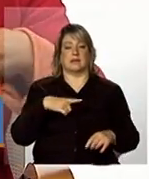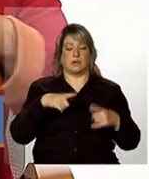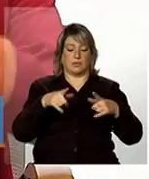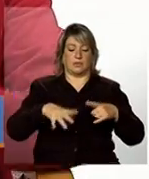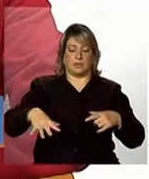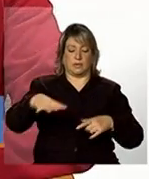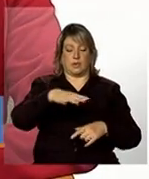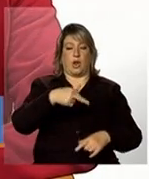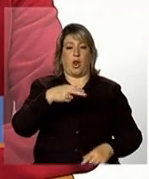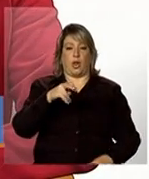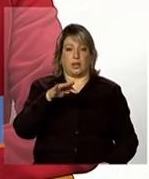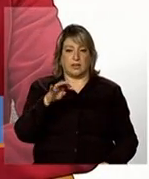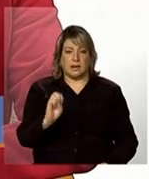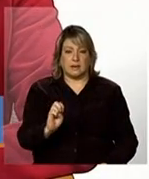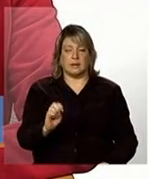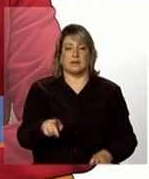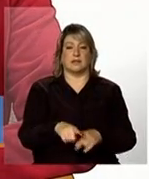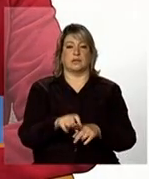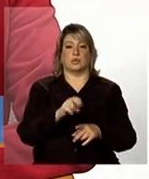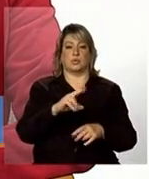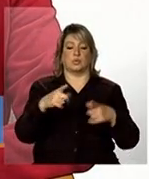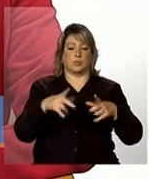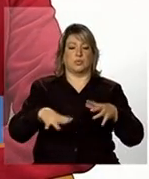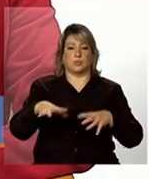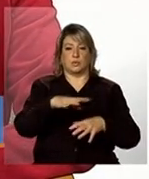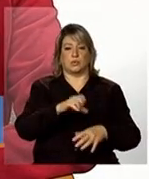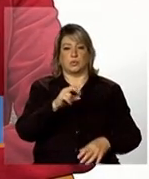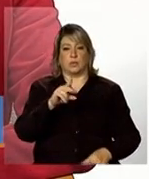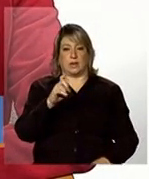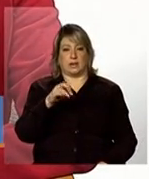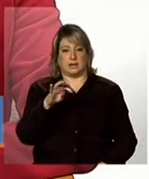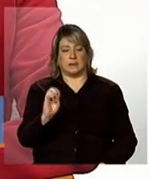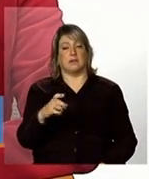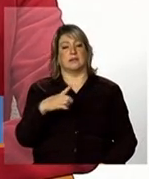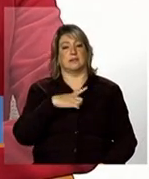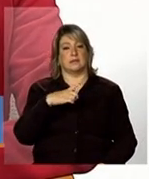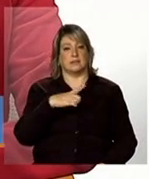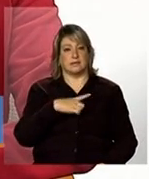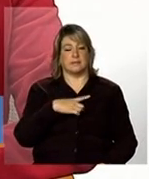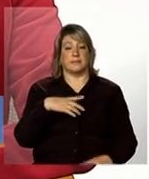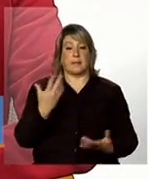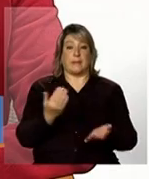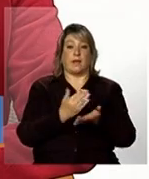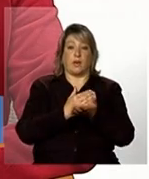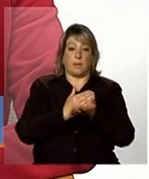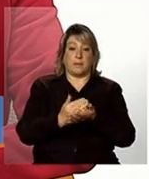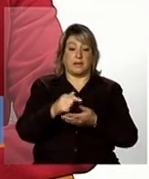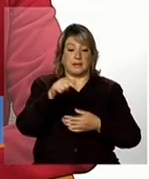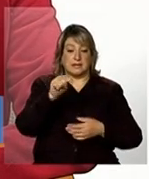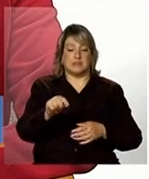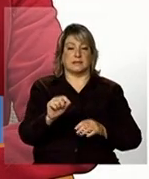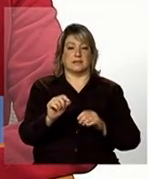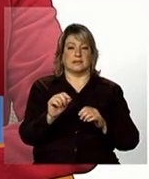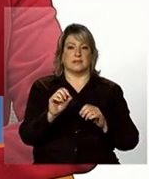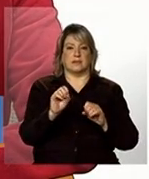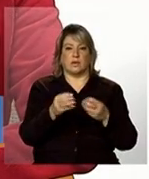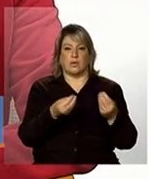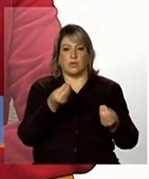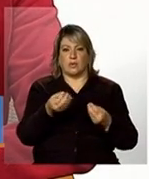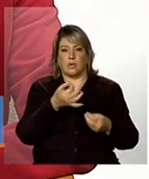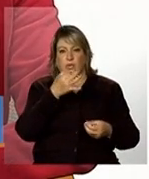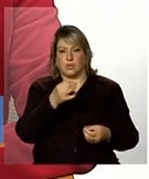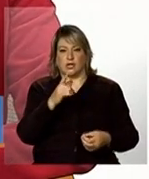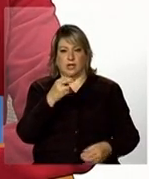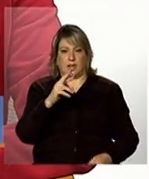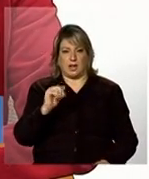região sul e sudeste as características são muito diferenciadas só a partir dessas orientações gerais a